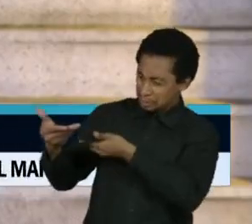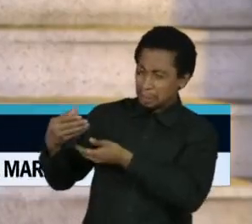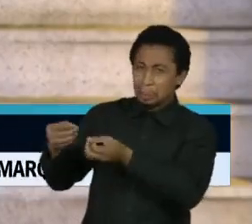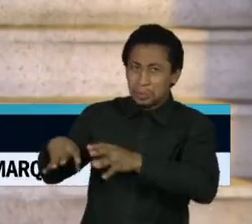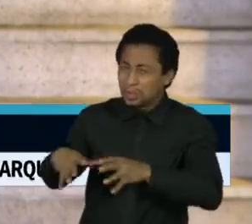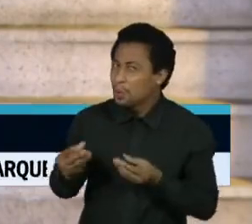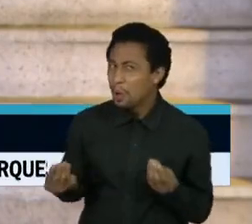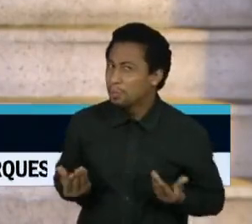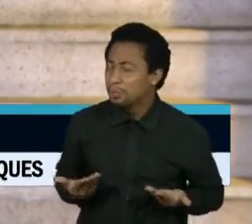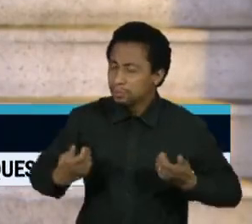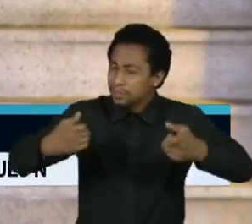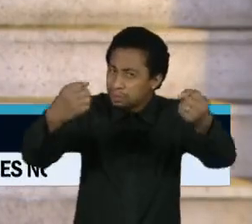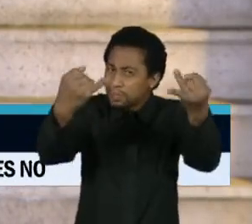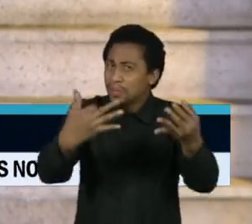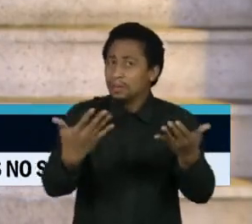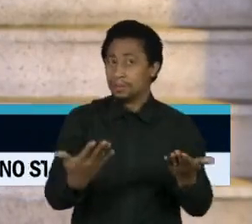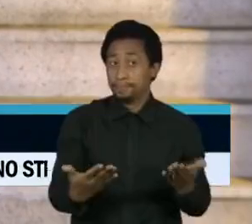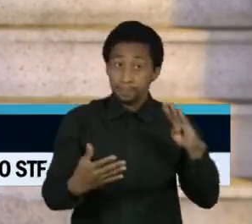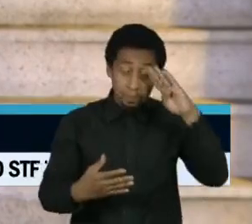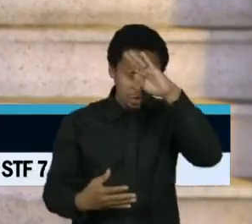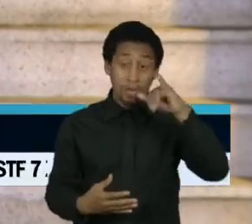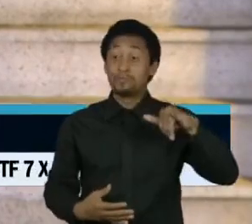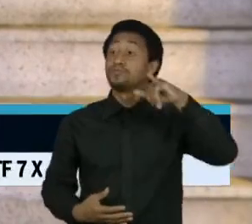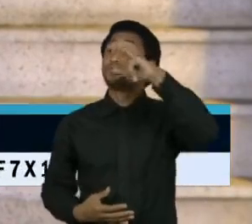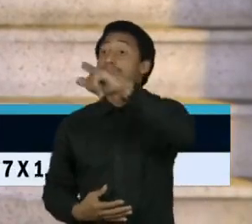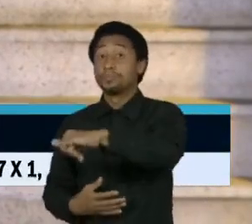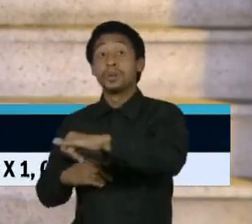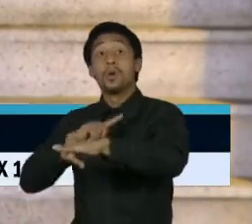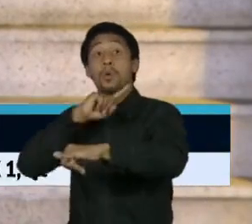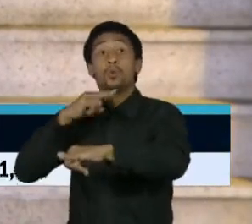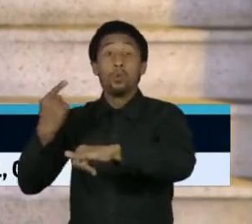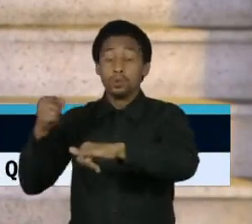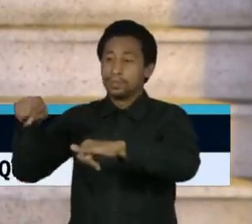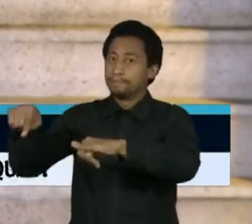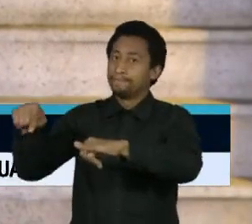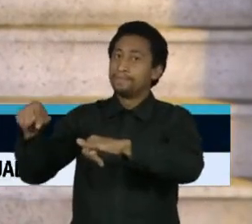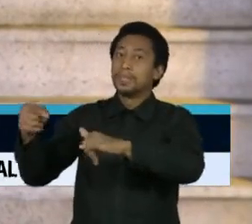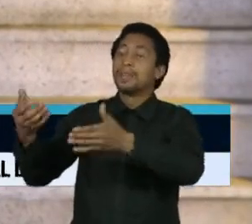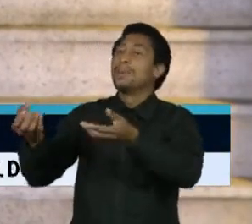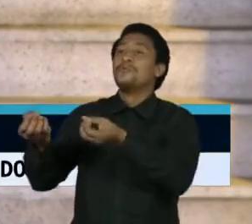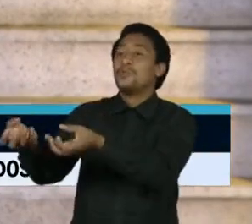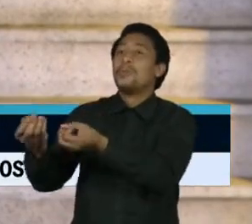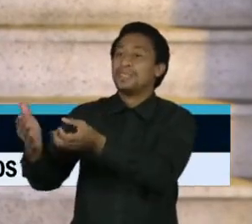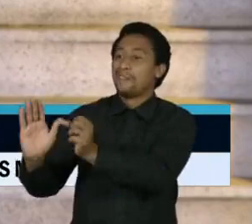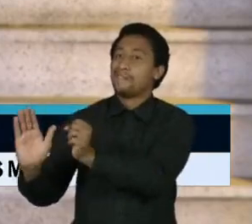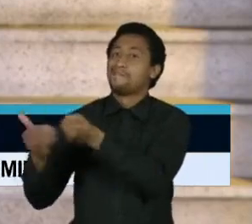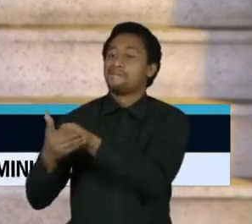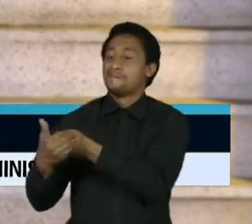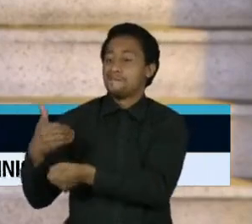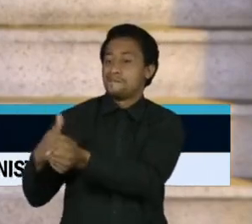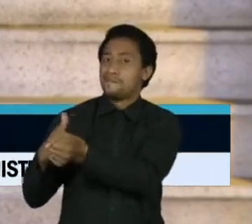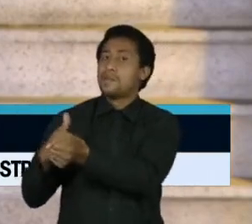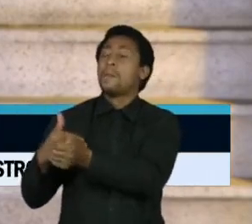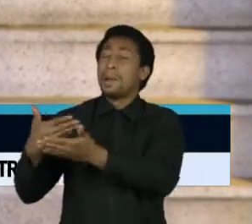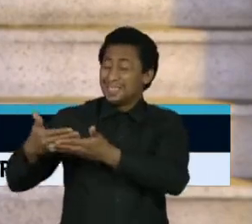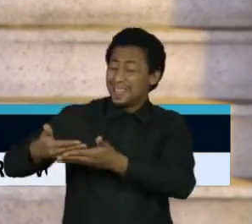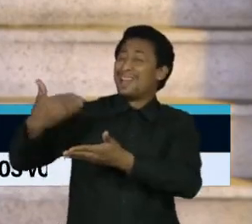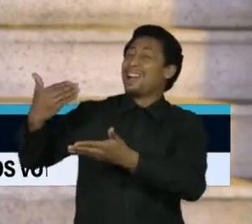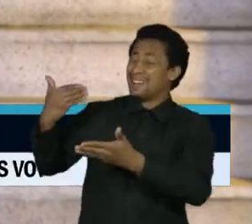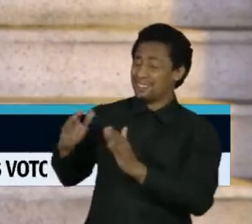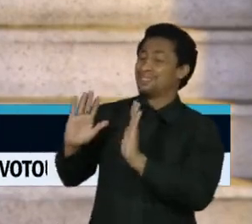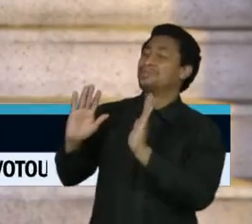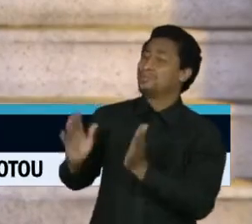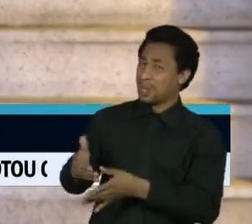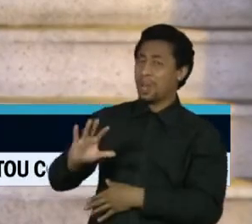sigilo imposto à viagem do presidente Bolsonaro à Rússia está longe de ser um fato isolado. Em outras ocasiões, o presidente